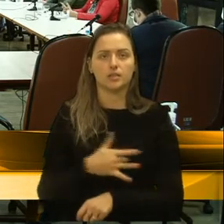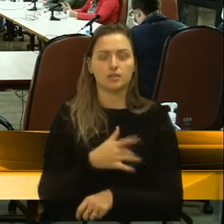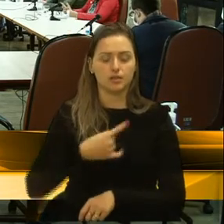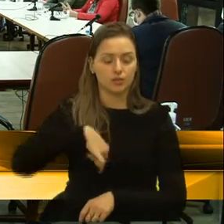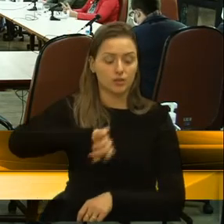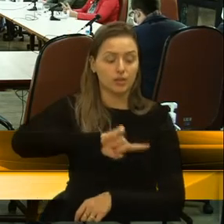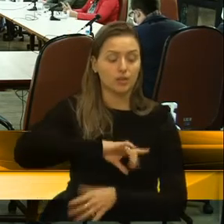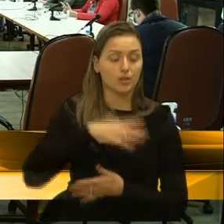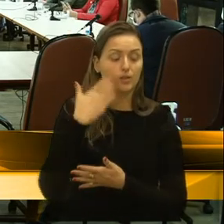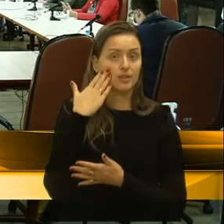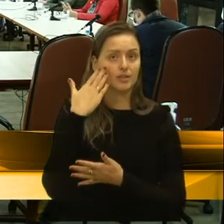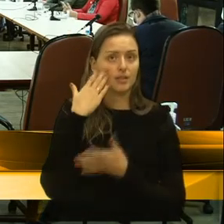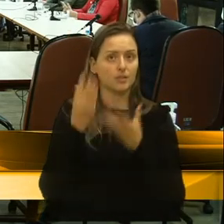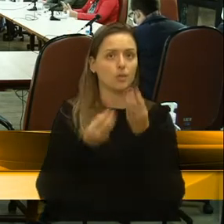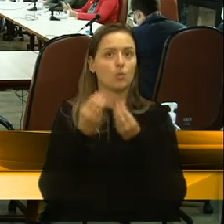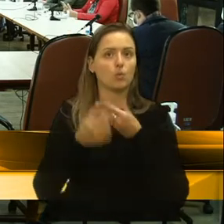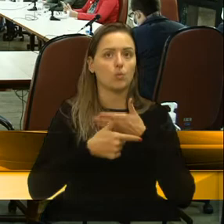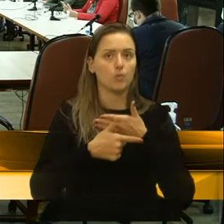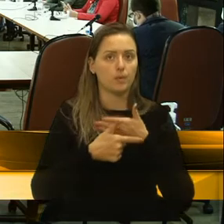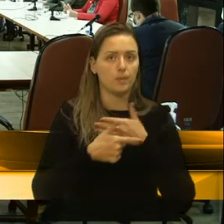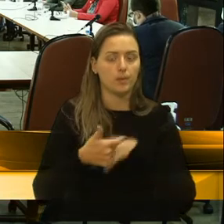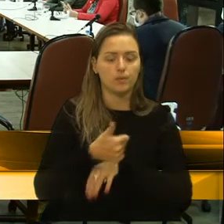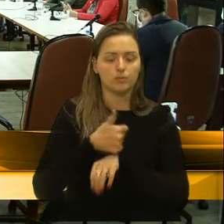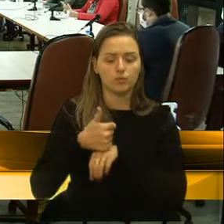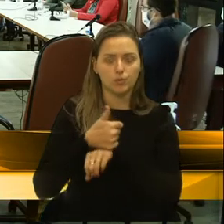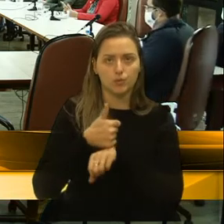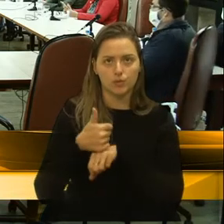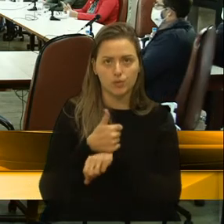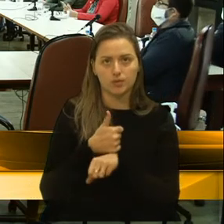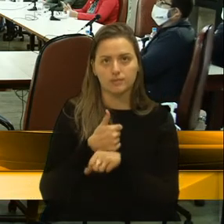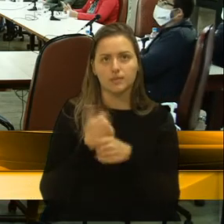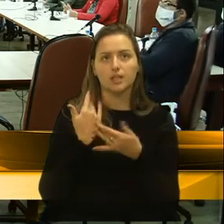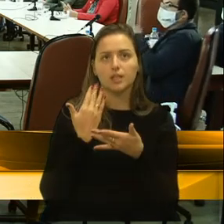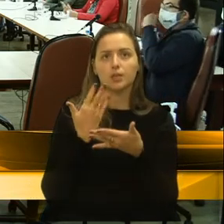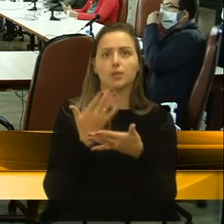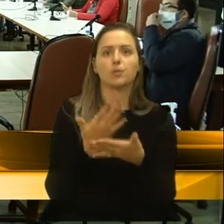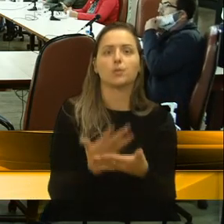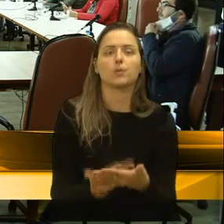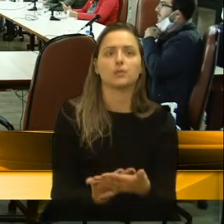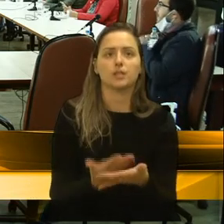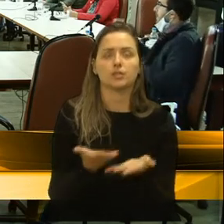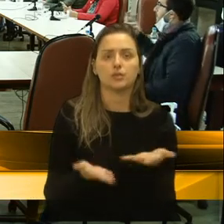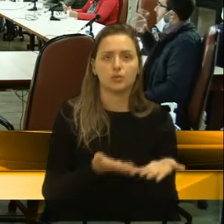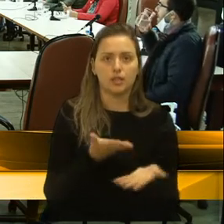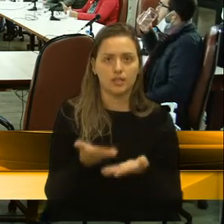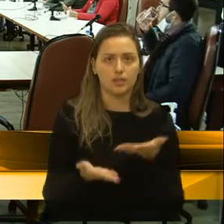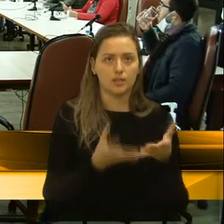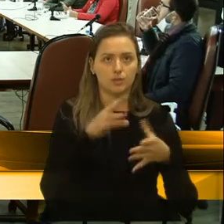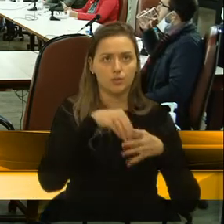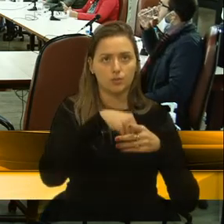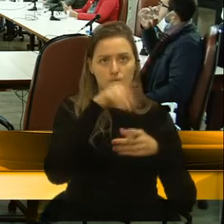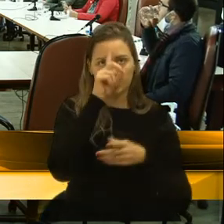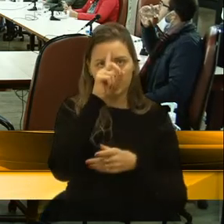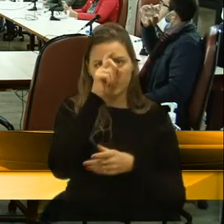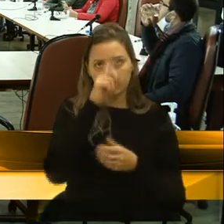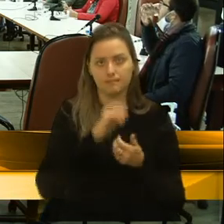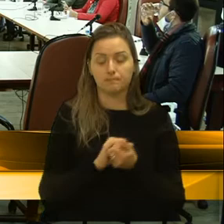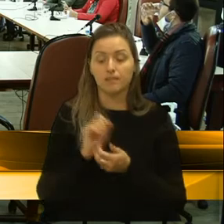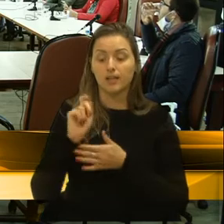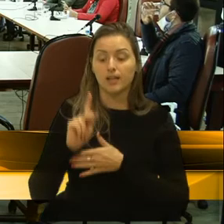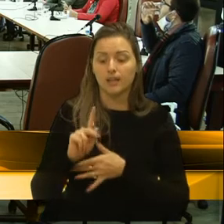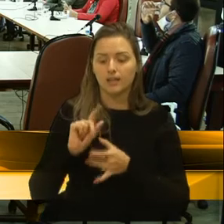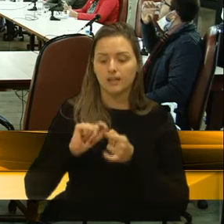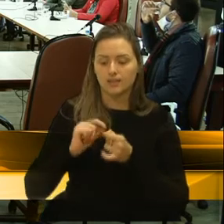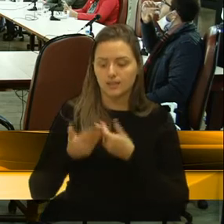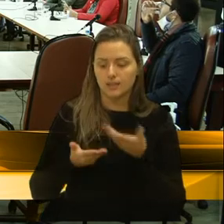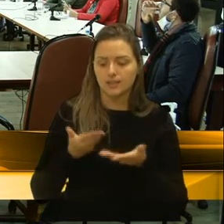sabe a importância desses profissionais na cadeia do atendimento interdisciplinar. Na verdade, quem leva 24